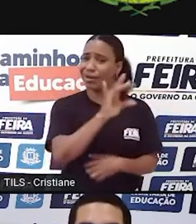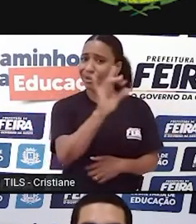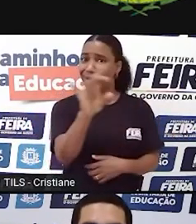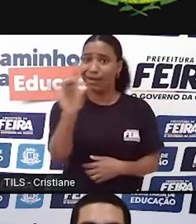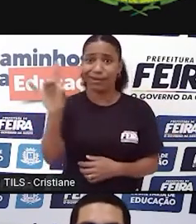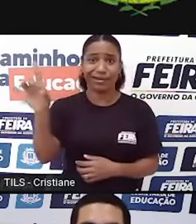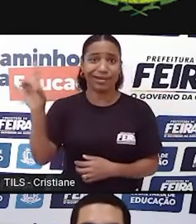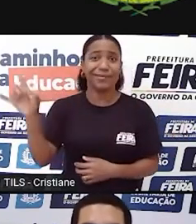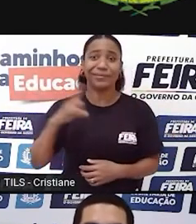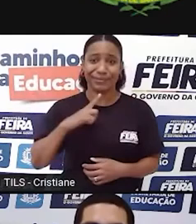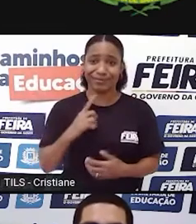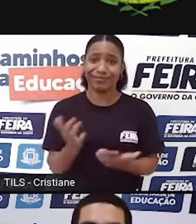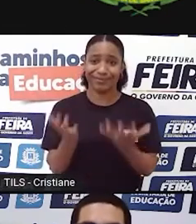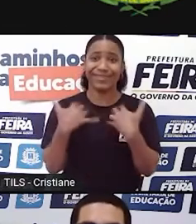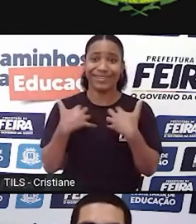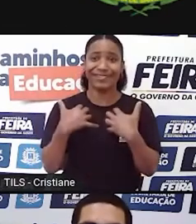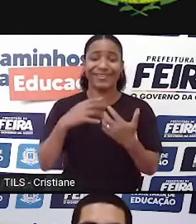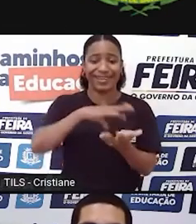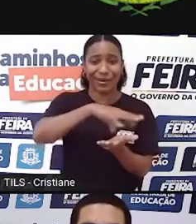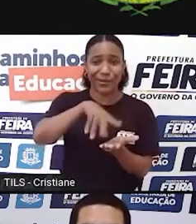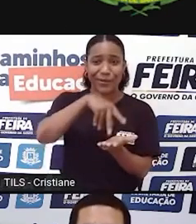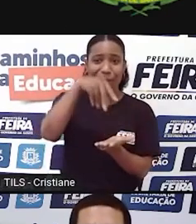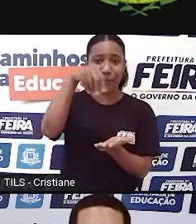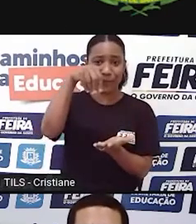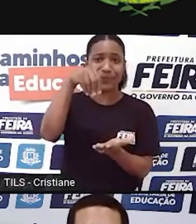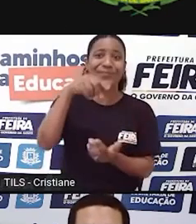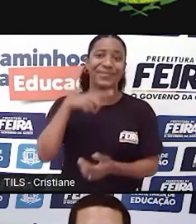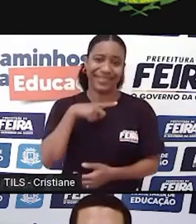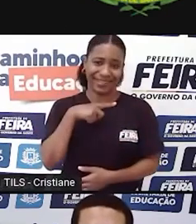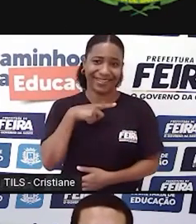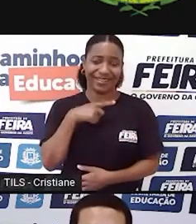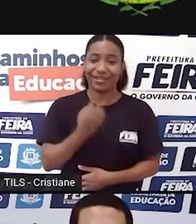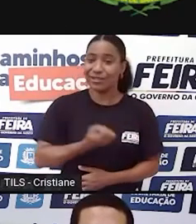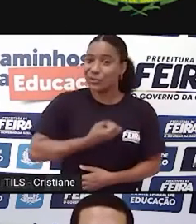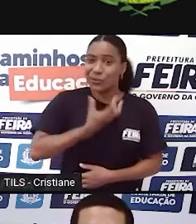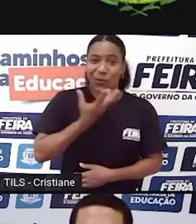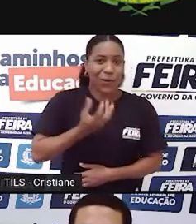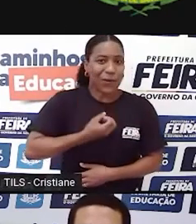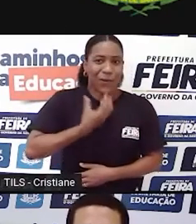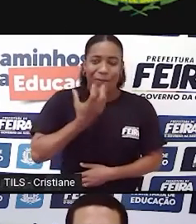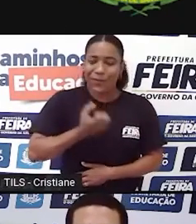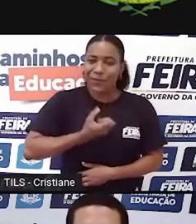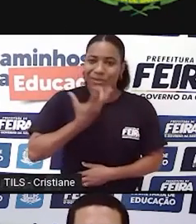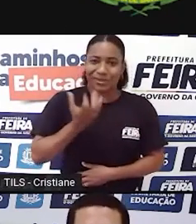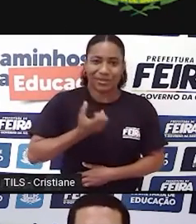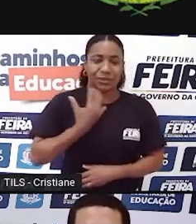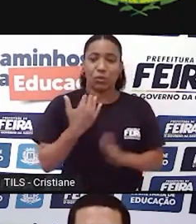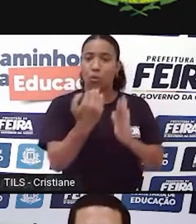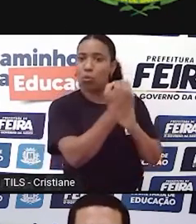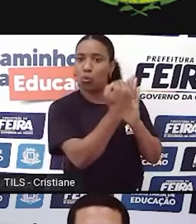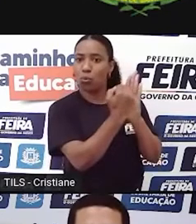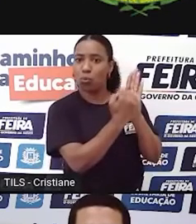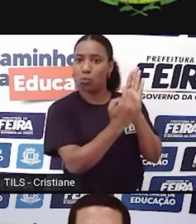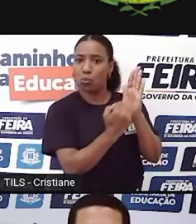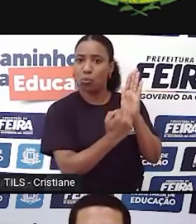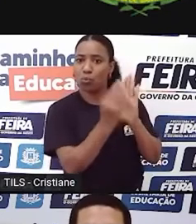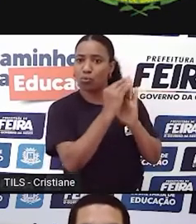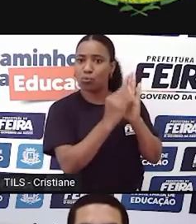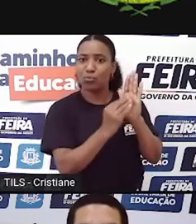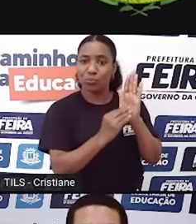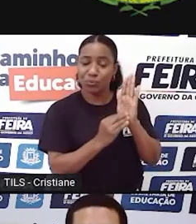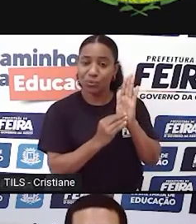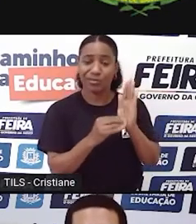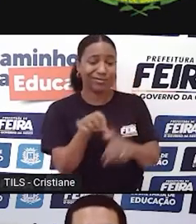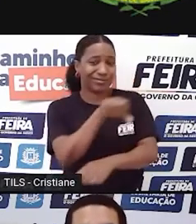de nós trabalharmos não só a poesia como conteúdo no nono ano, mas como uma forma de